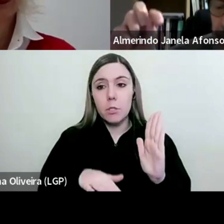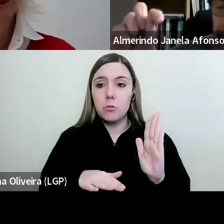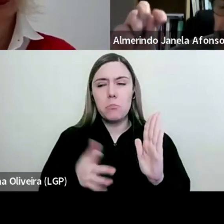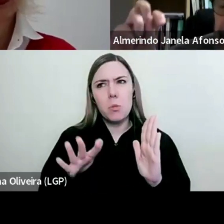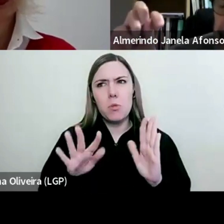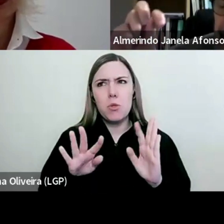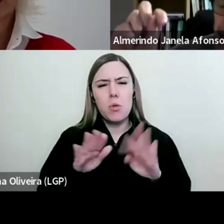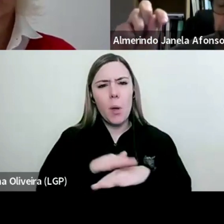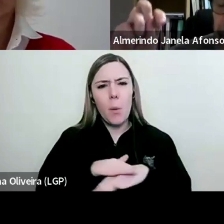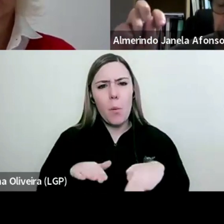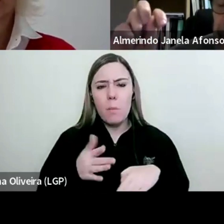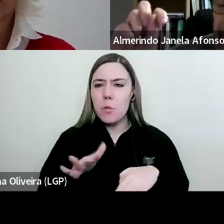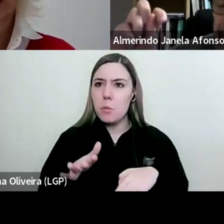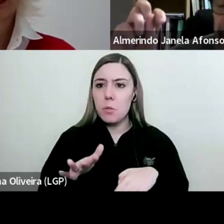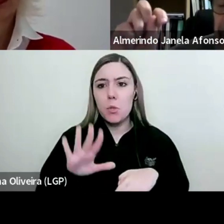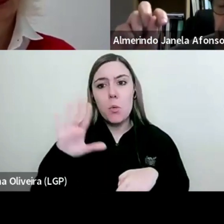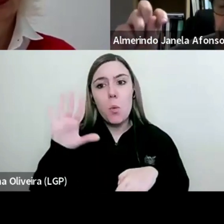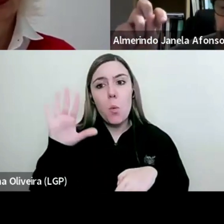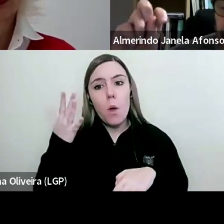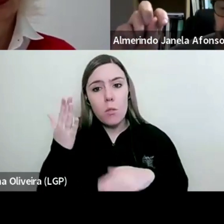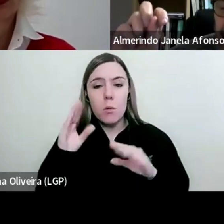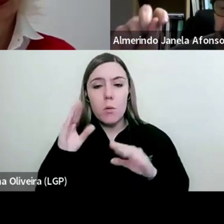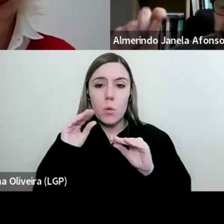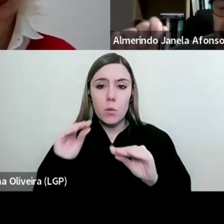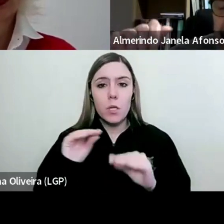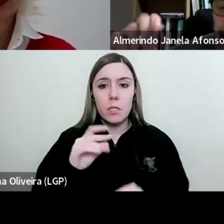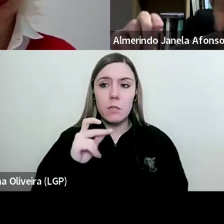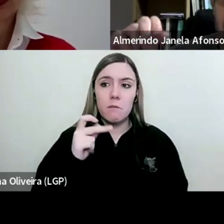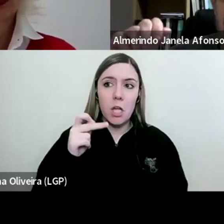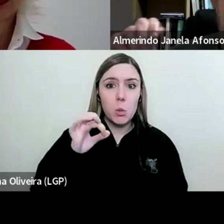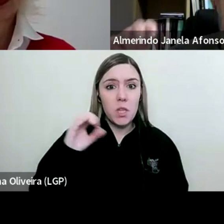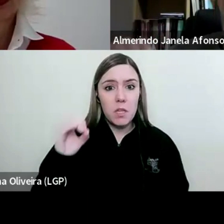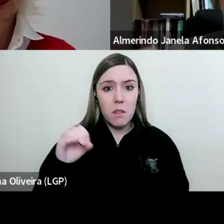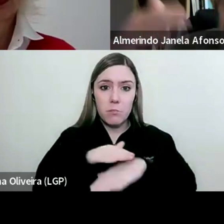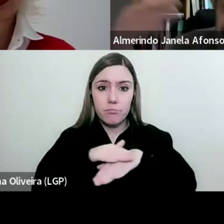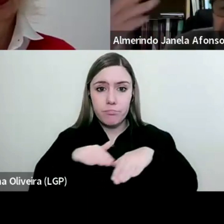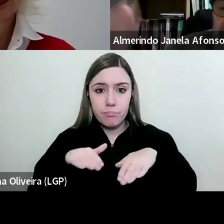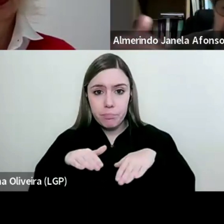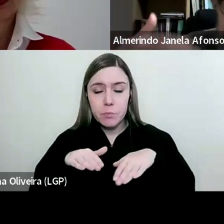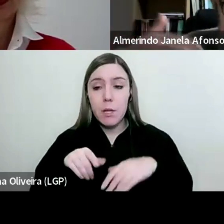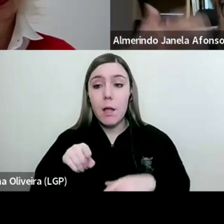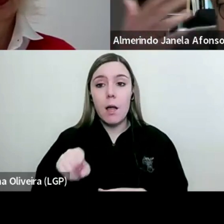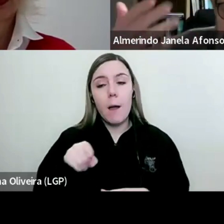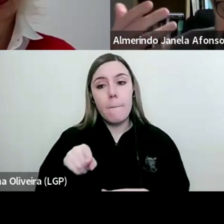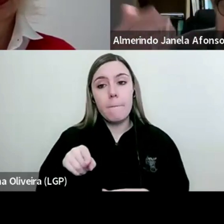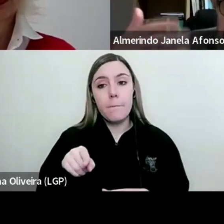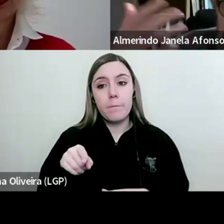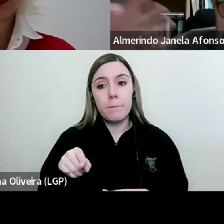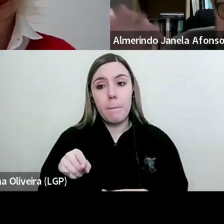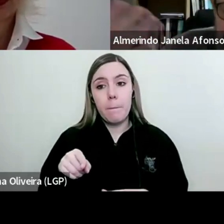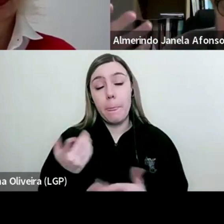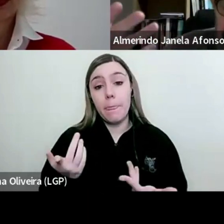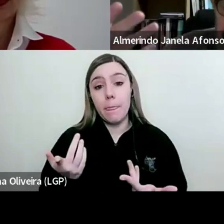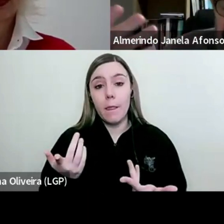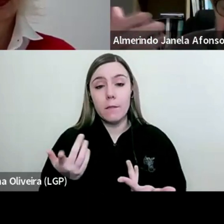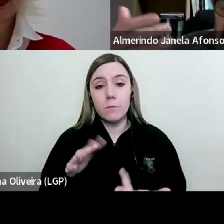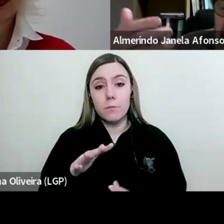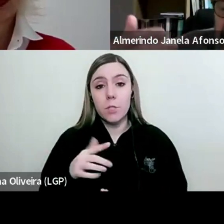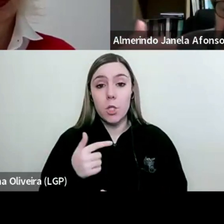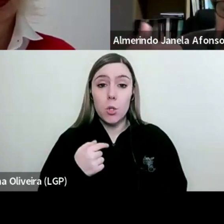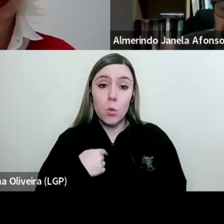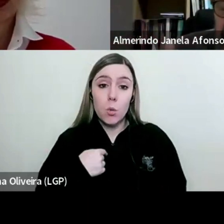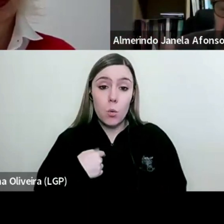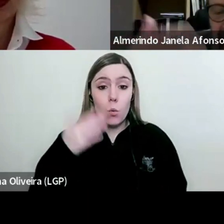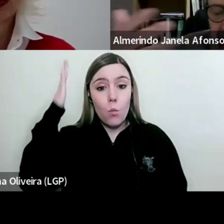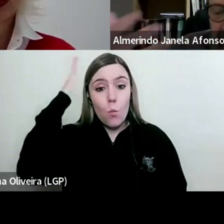por altura da reforma educativa dos anos 80, onde eu entendo